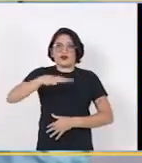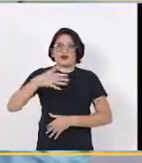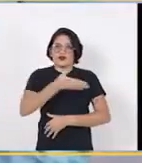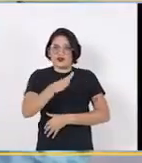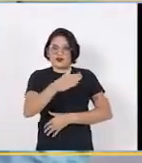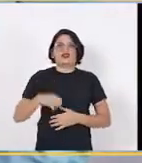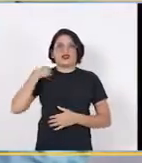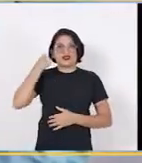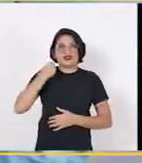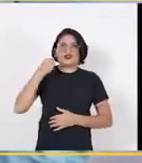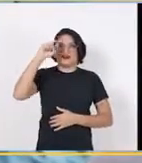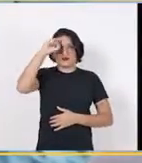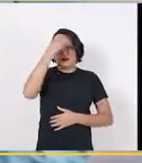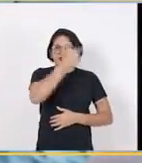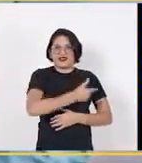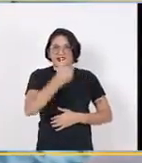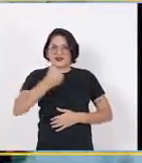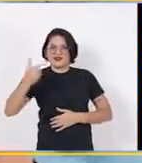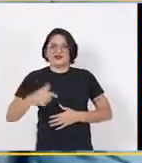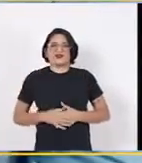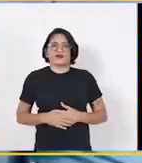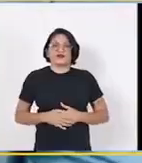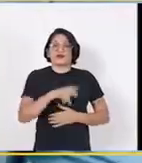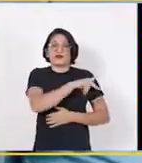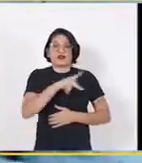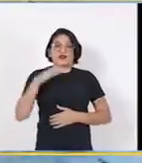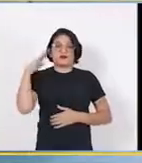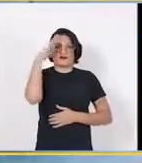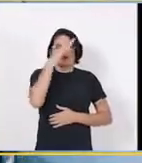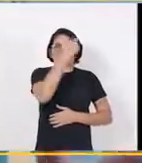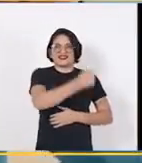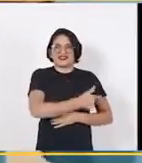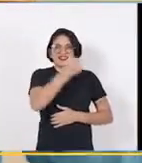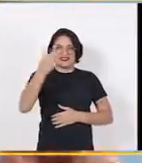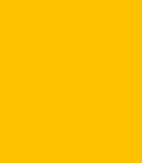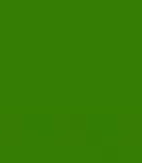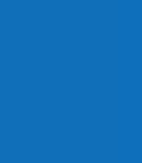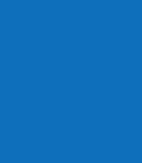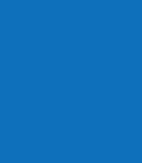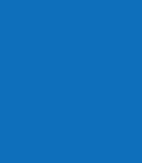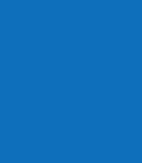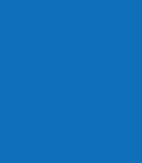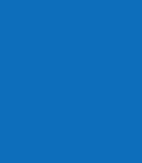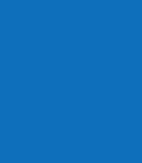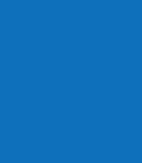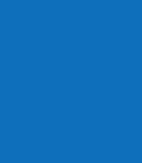senador, Menezes, 2, 2, 2. Para presidente, Bolsonaro, 22.